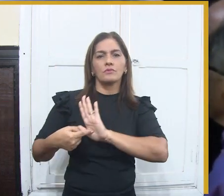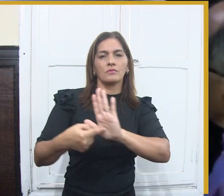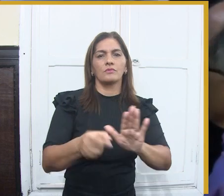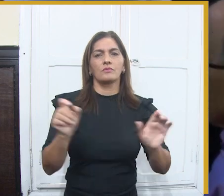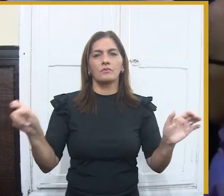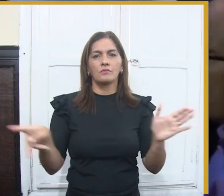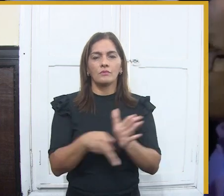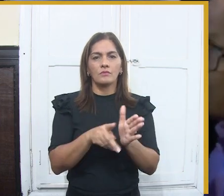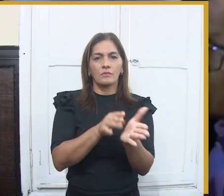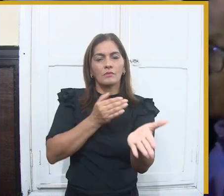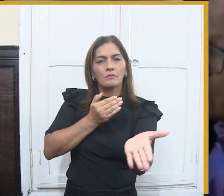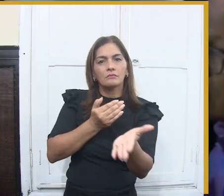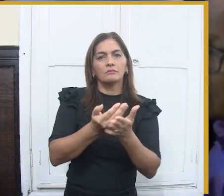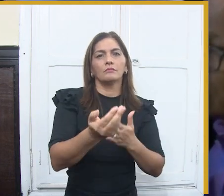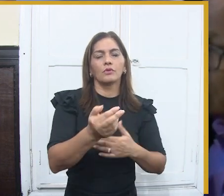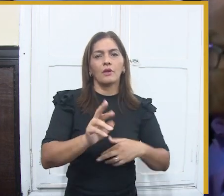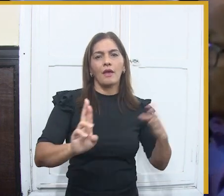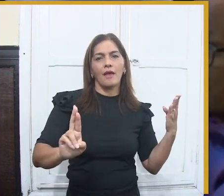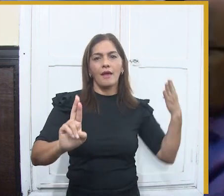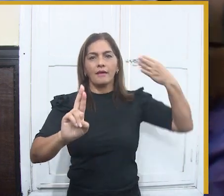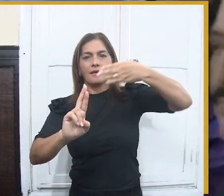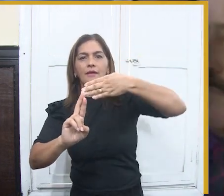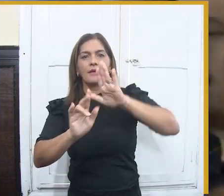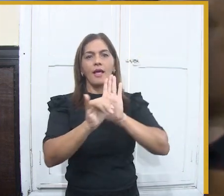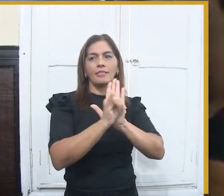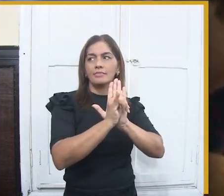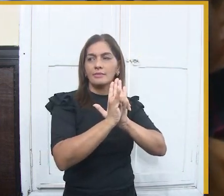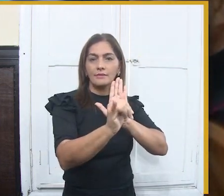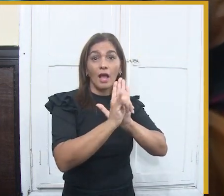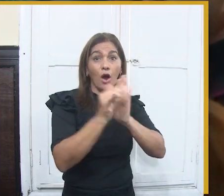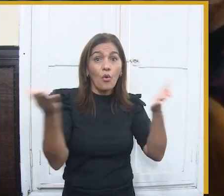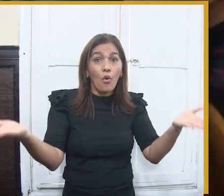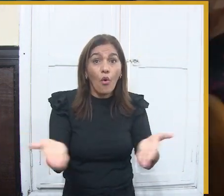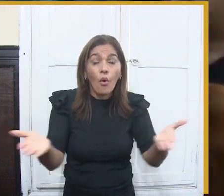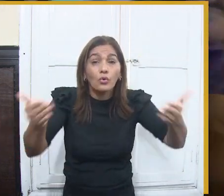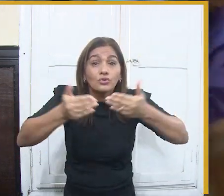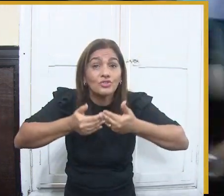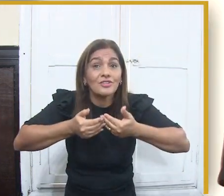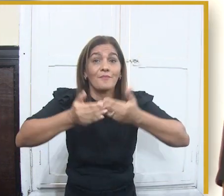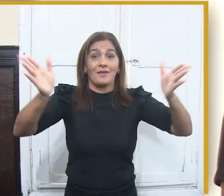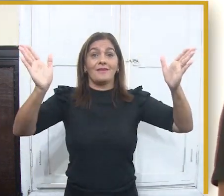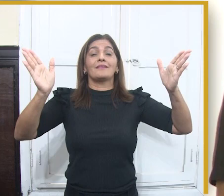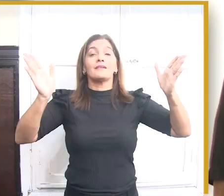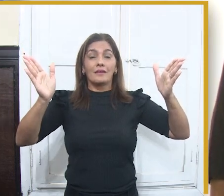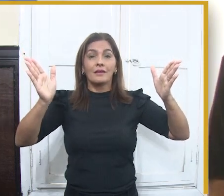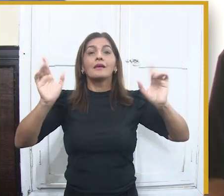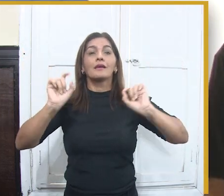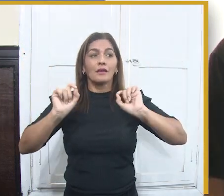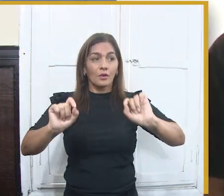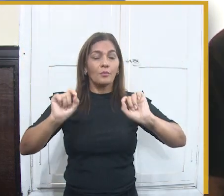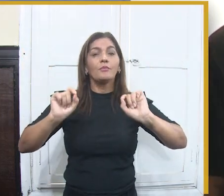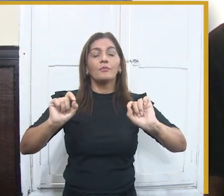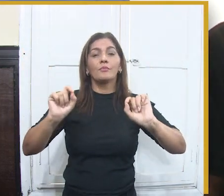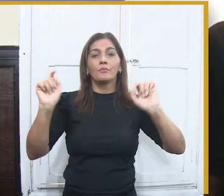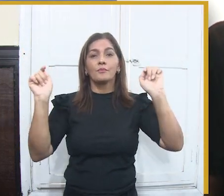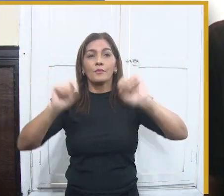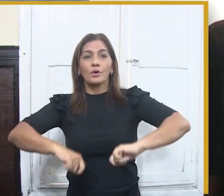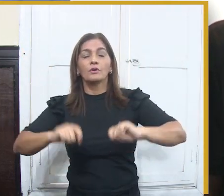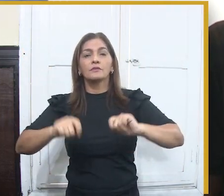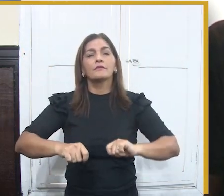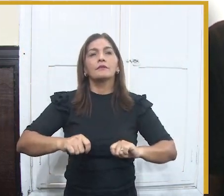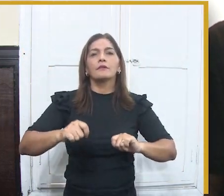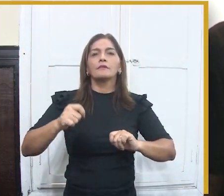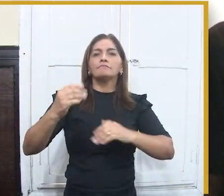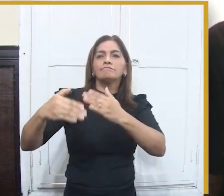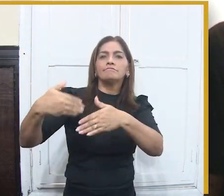para poder fazer a apresentação aqui do nosso evento e trazer algumas inovações